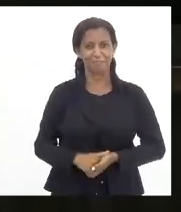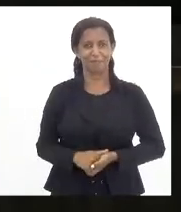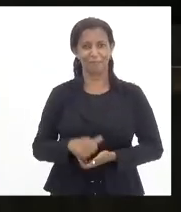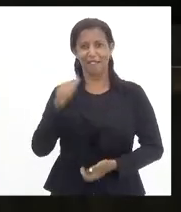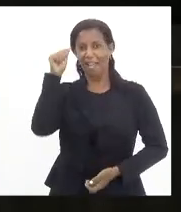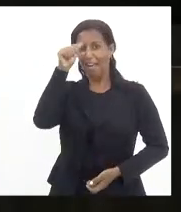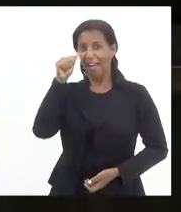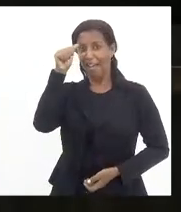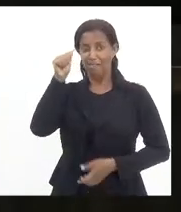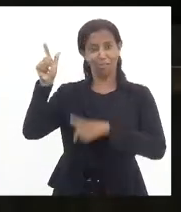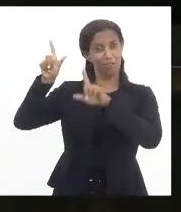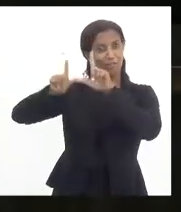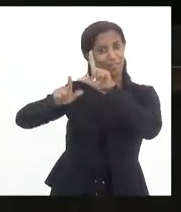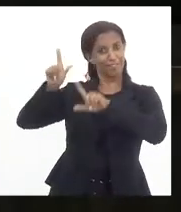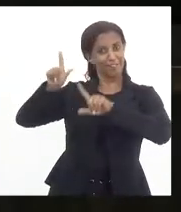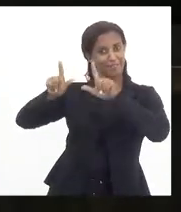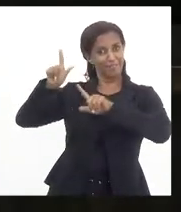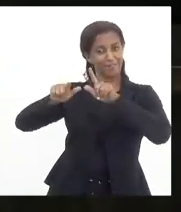ator de televisão,